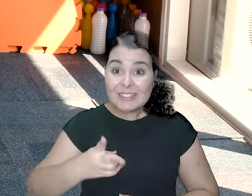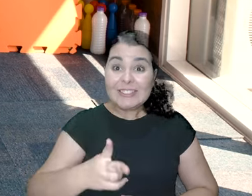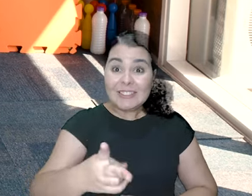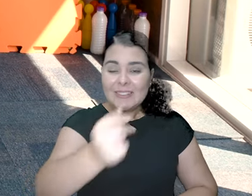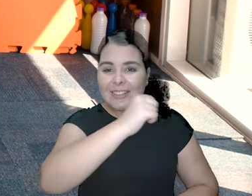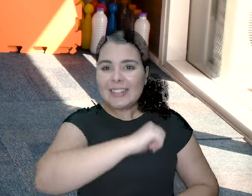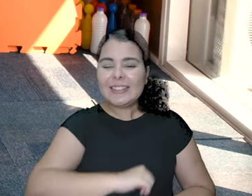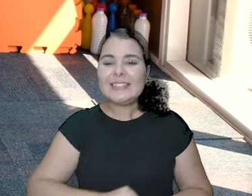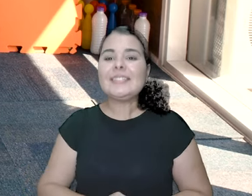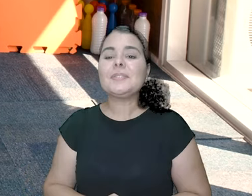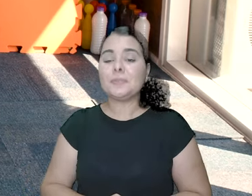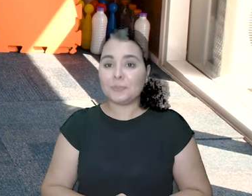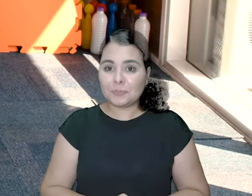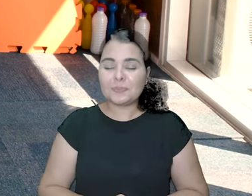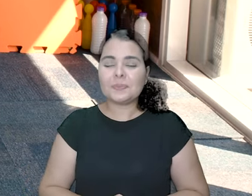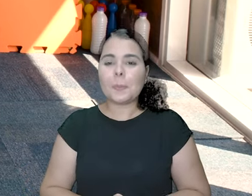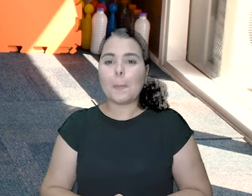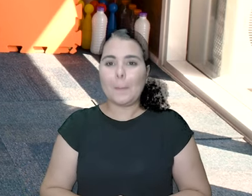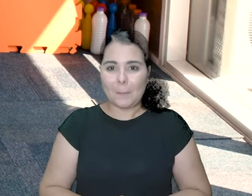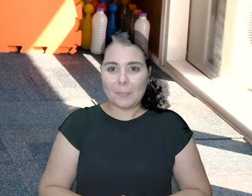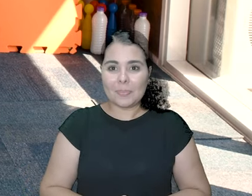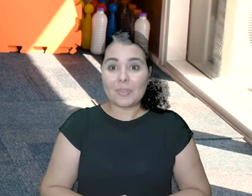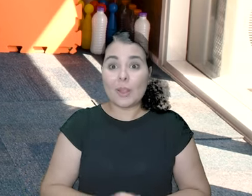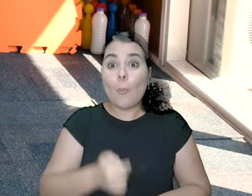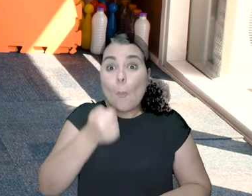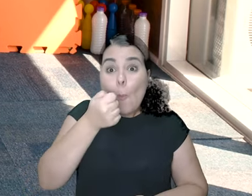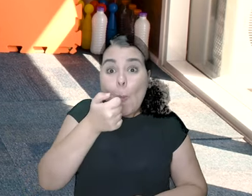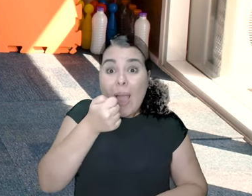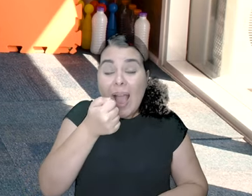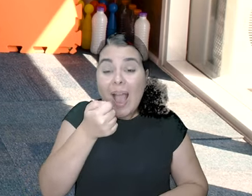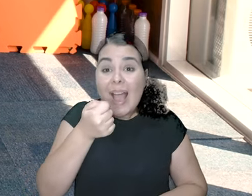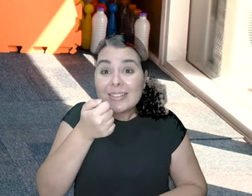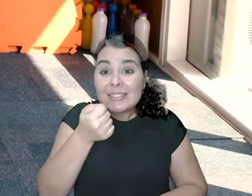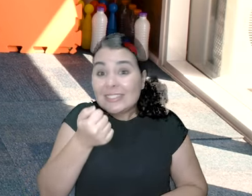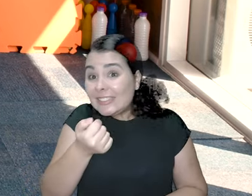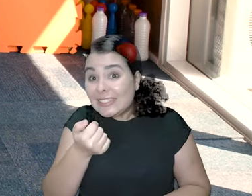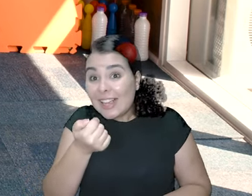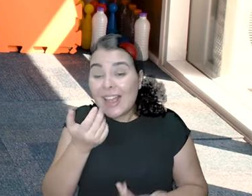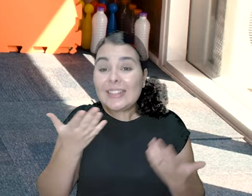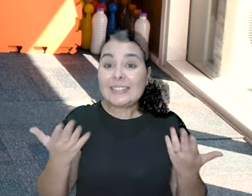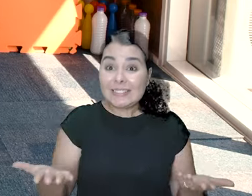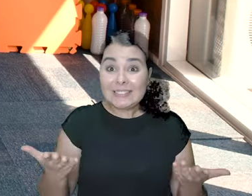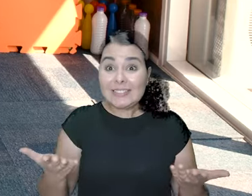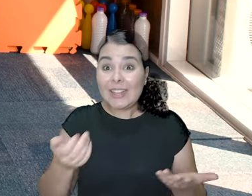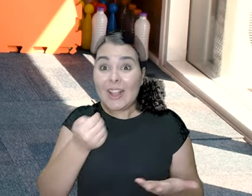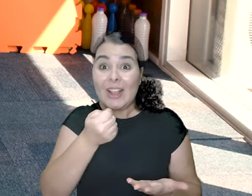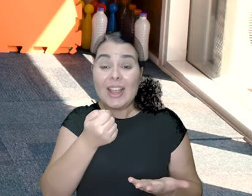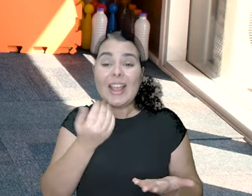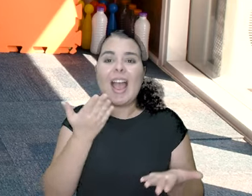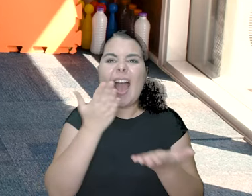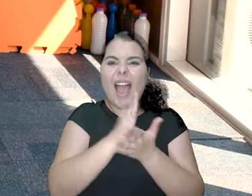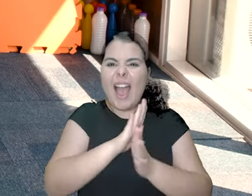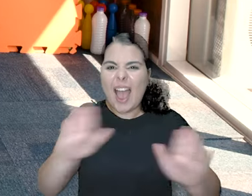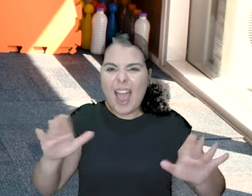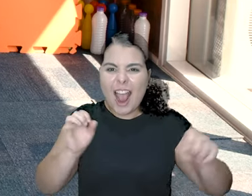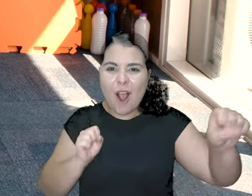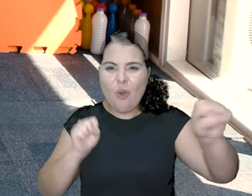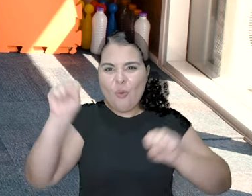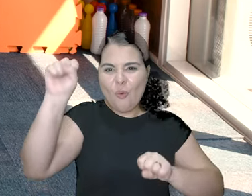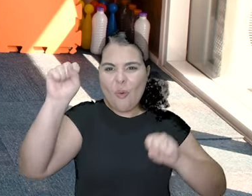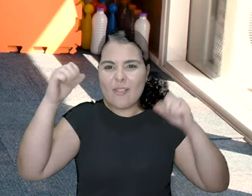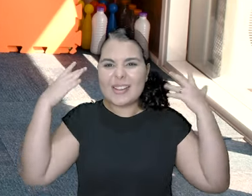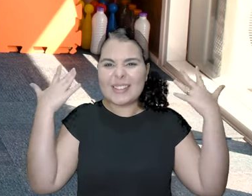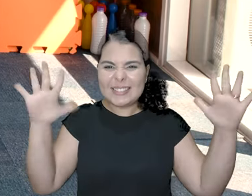E vai! E vai! Mais um pouco. Tá quase lá! Tá terminando! Tá